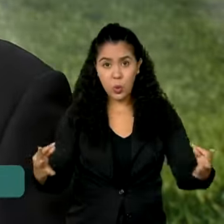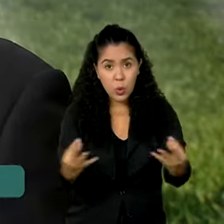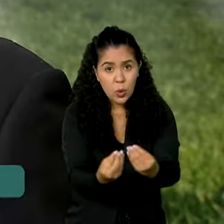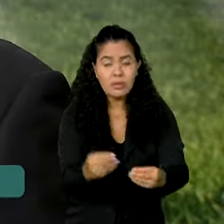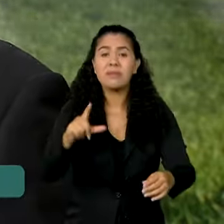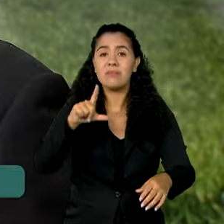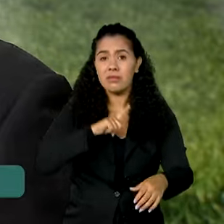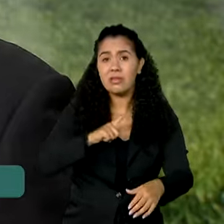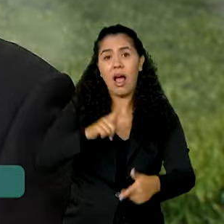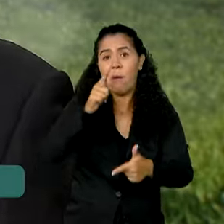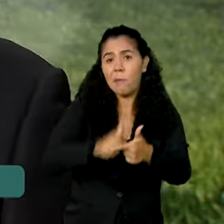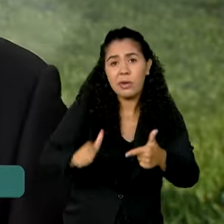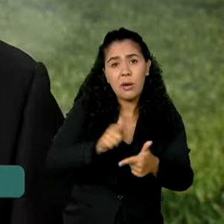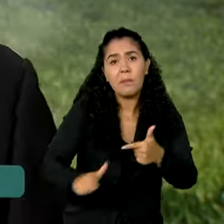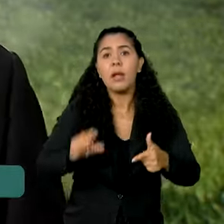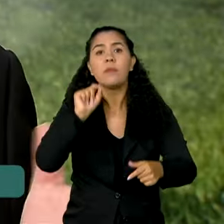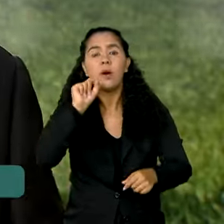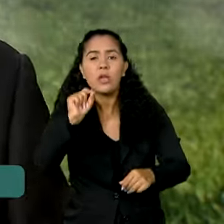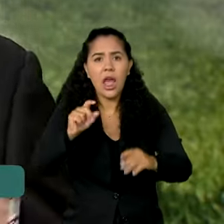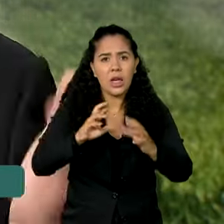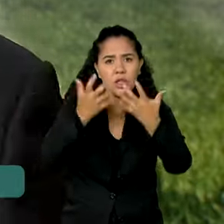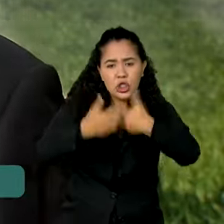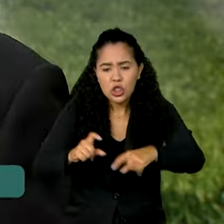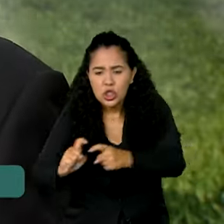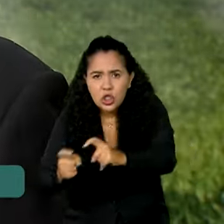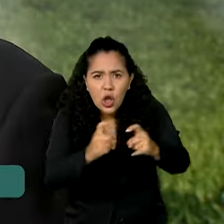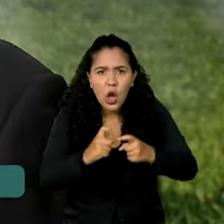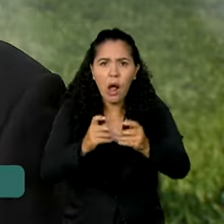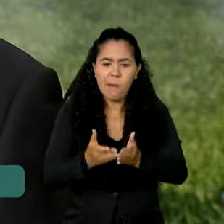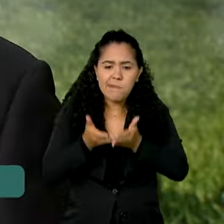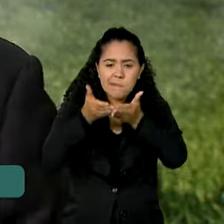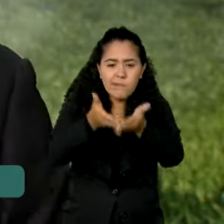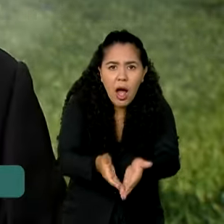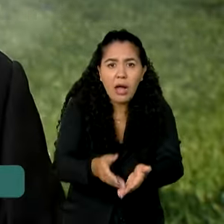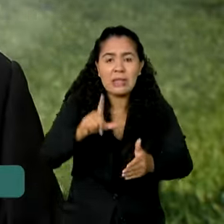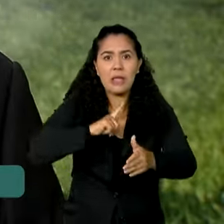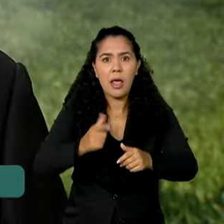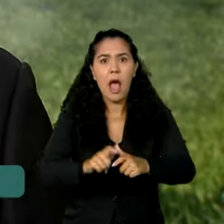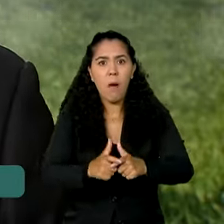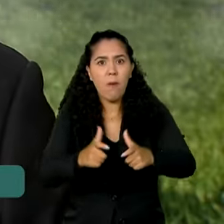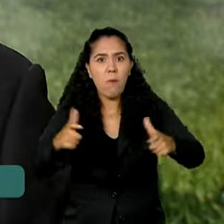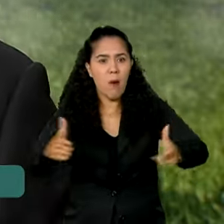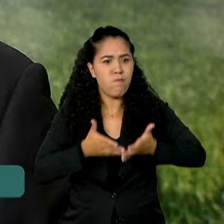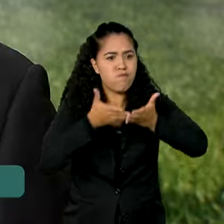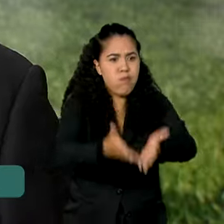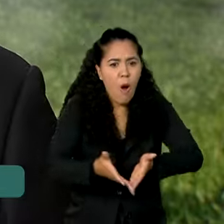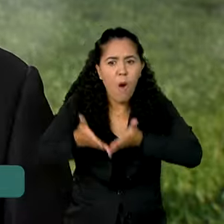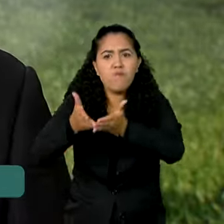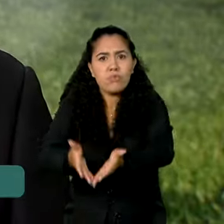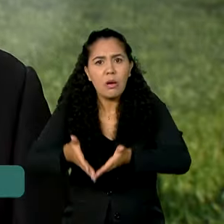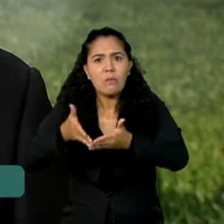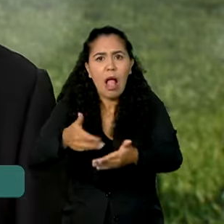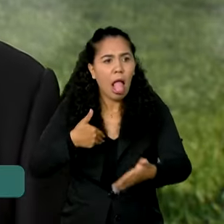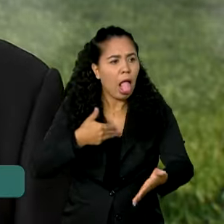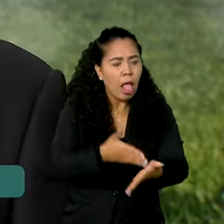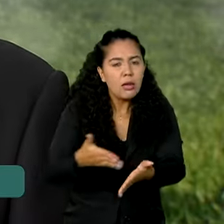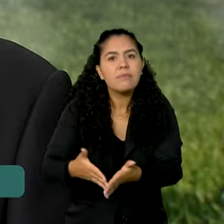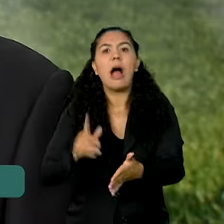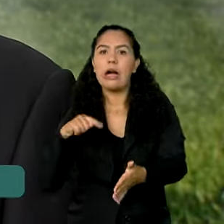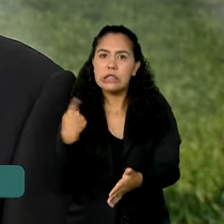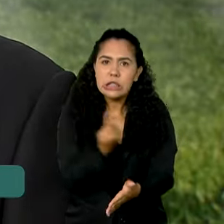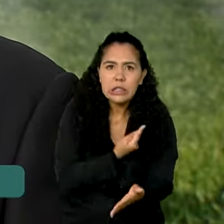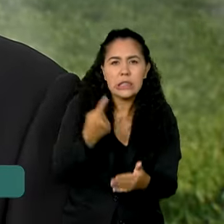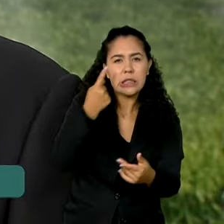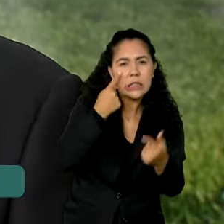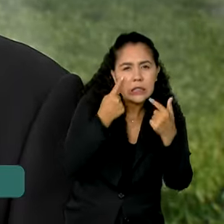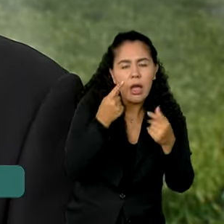gargalos logísticos, portuários, claro, está ampliando muitas exportações, está todo mundo gargalado. Então, já pegamos a pauta de nos reunirmos com